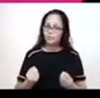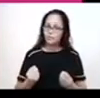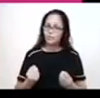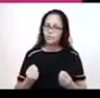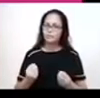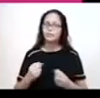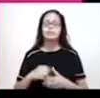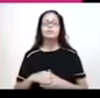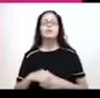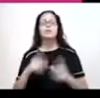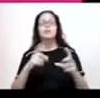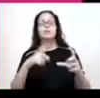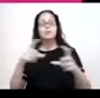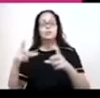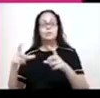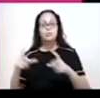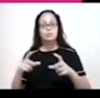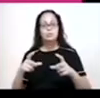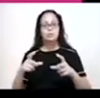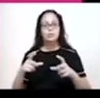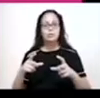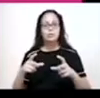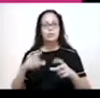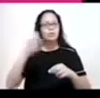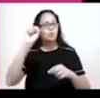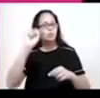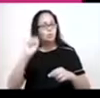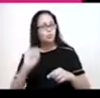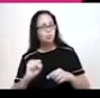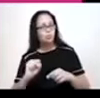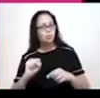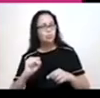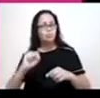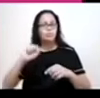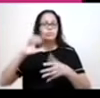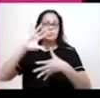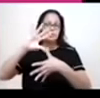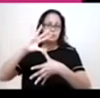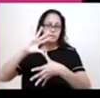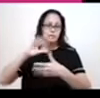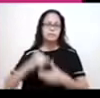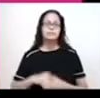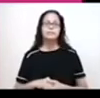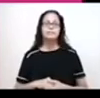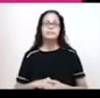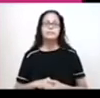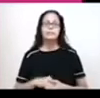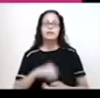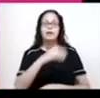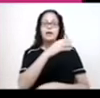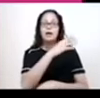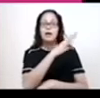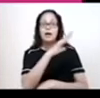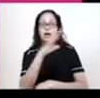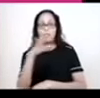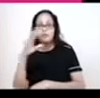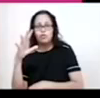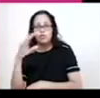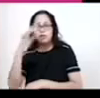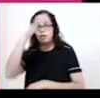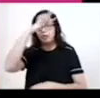meridional do continente americano. Ou seja, o ponto mais ao sul da América. Aqui a floresta amazônica.